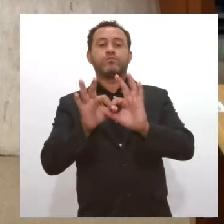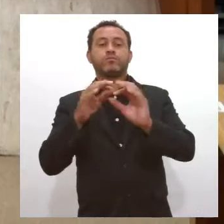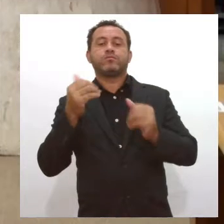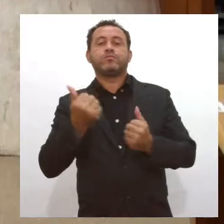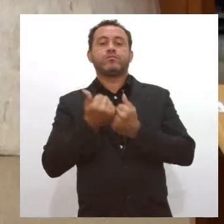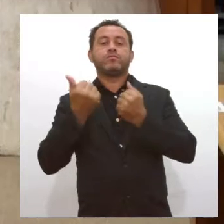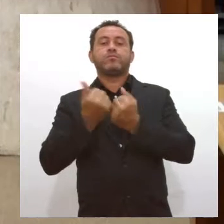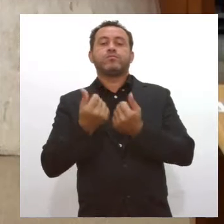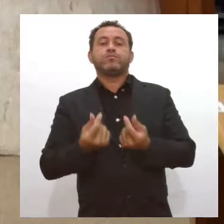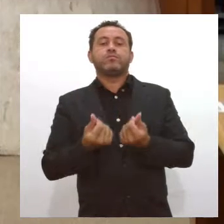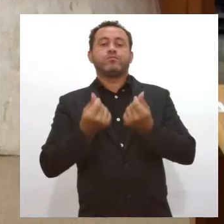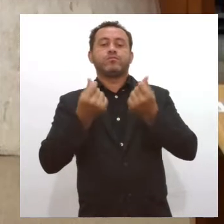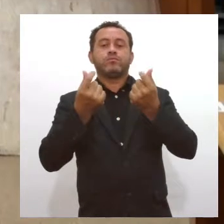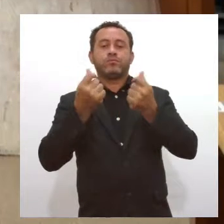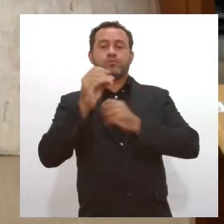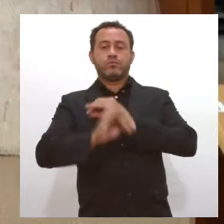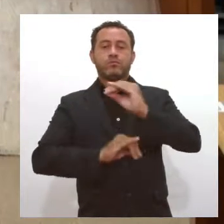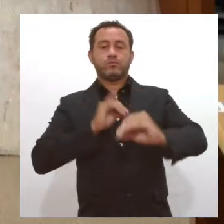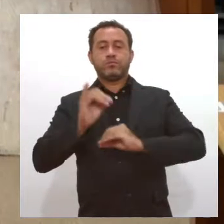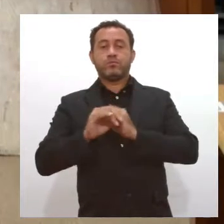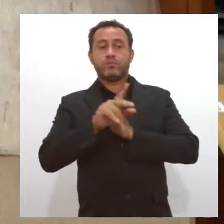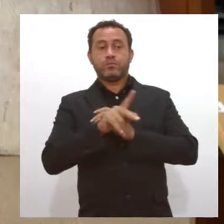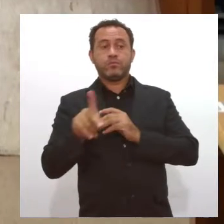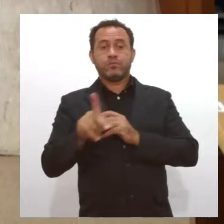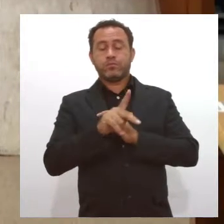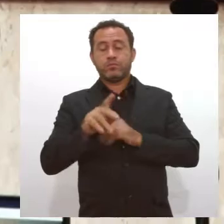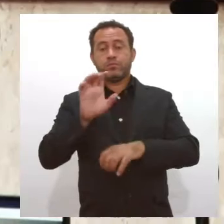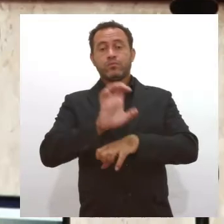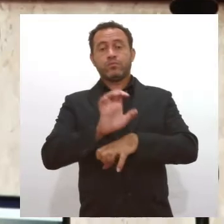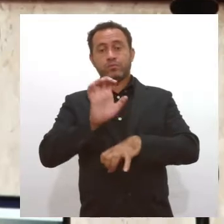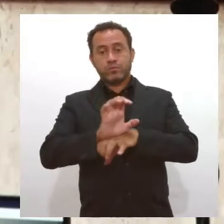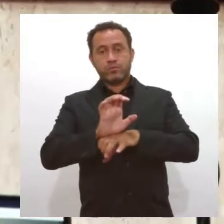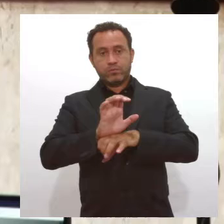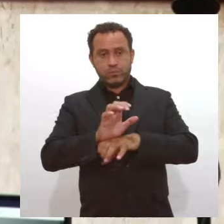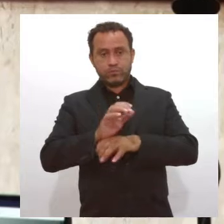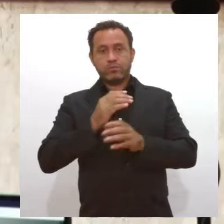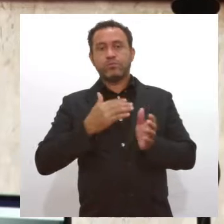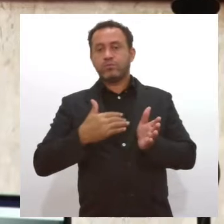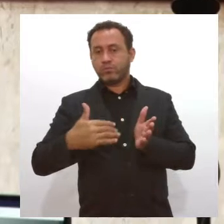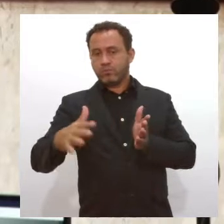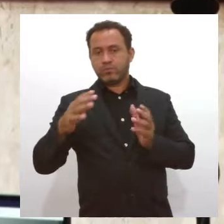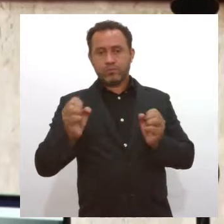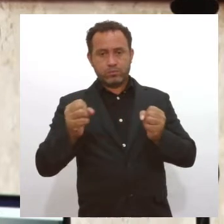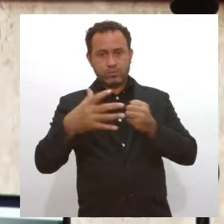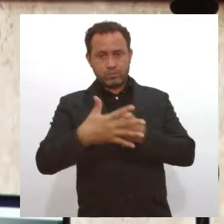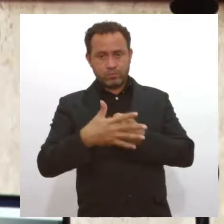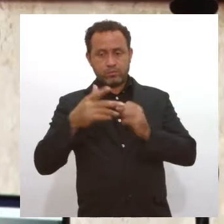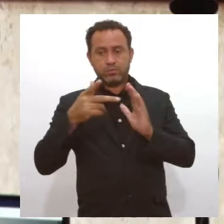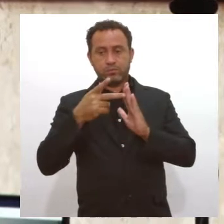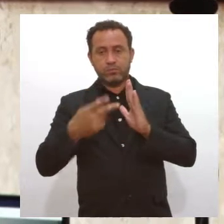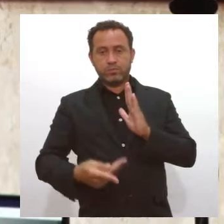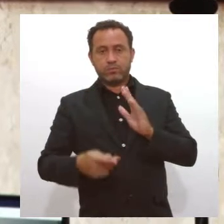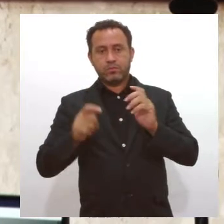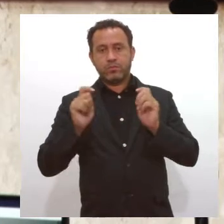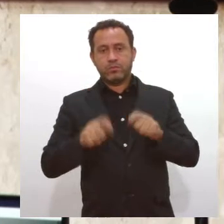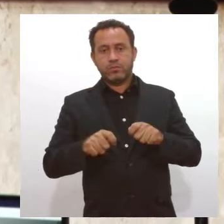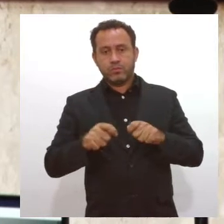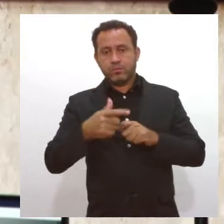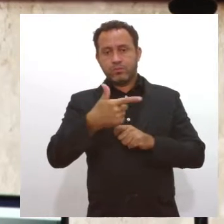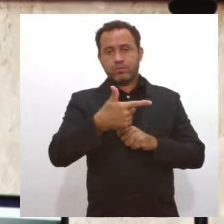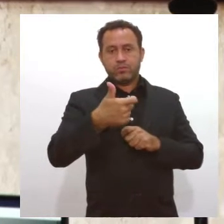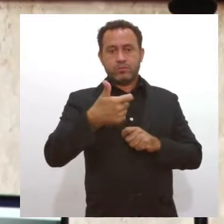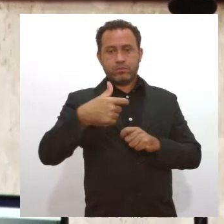de custo e auxílio internet para os professores da rede estadual enquanto durar a pandemia. Outro projeto do Poder Executivo, de número